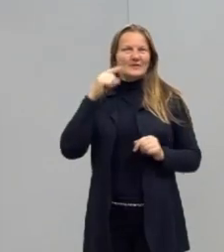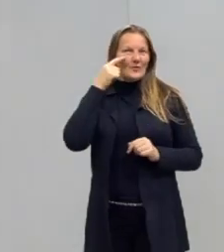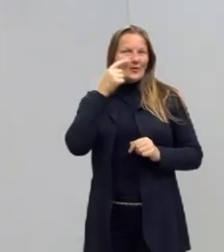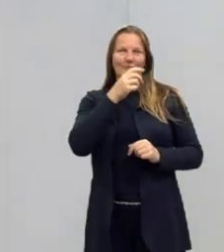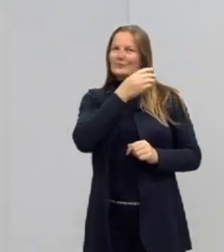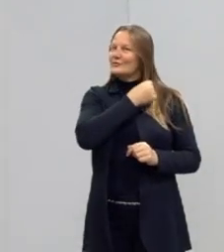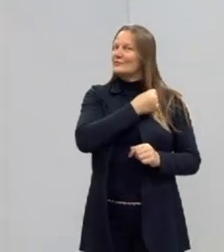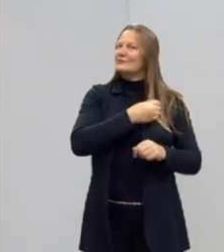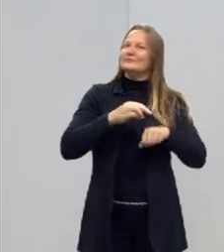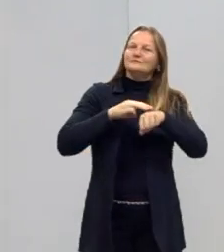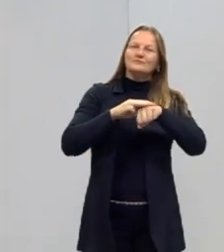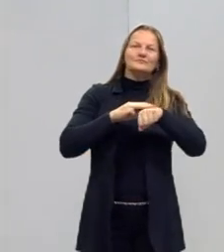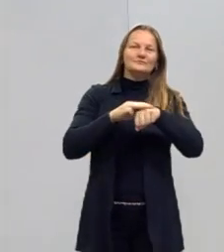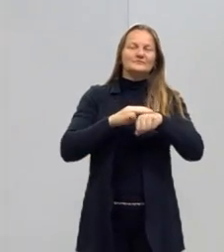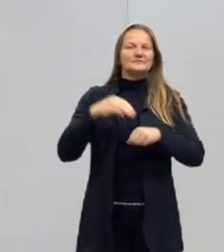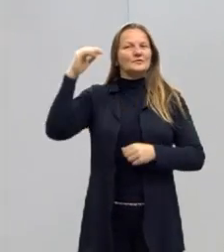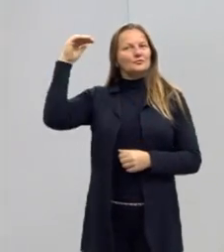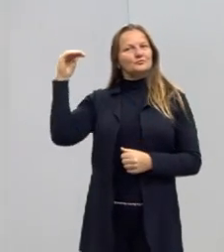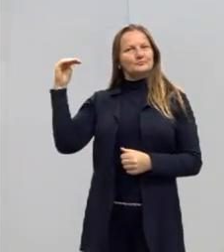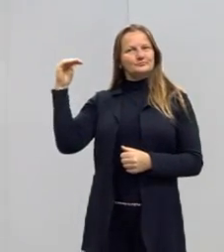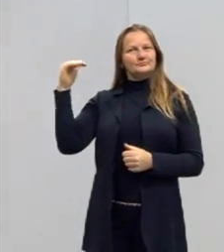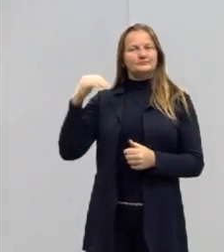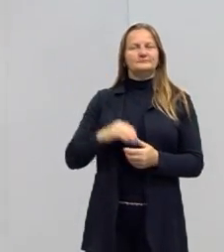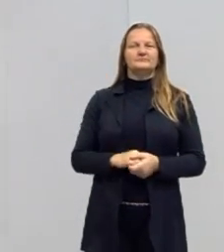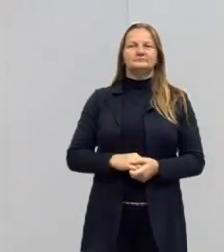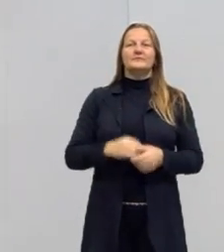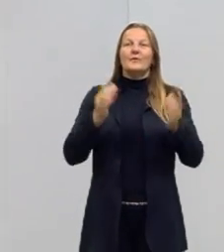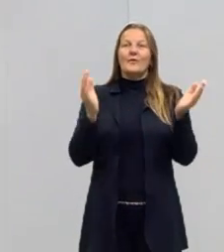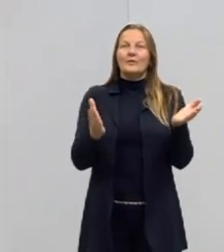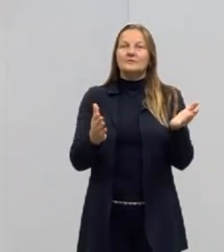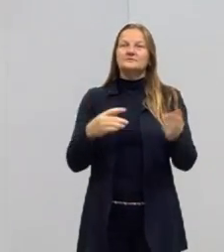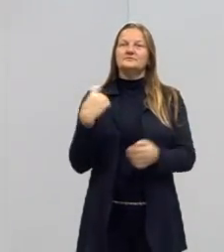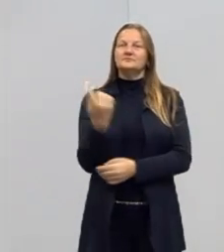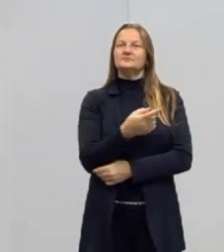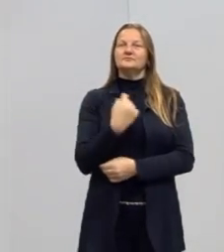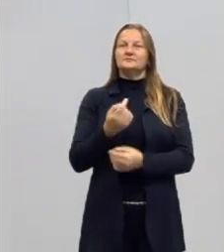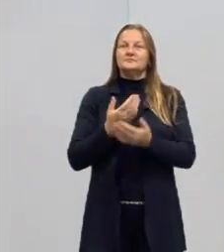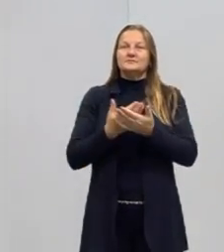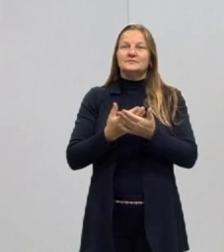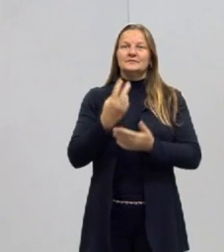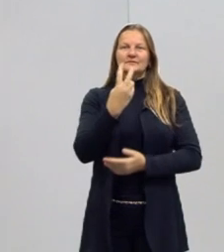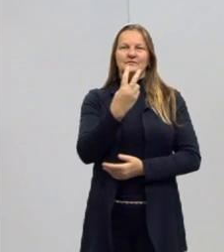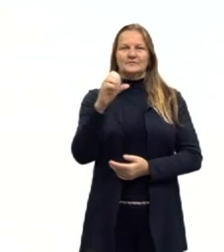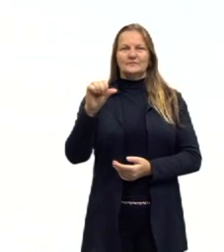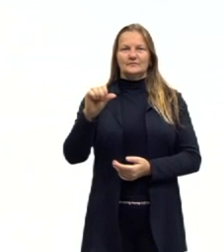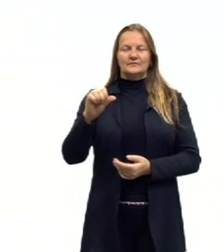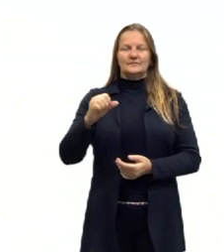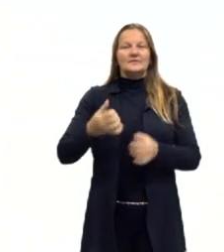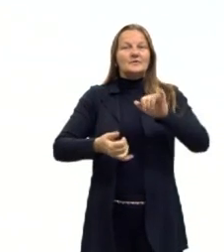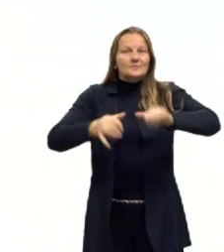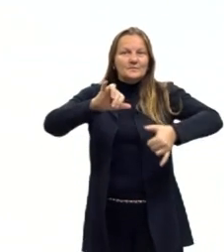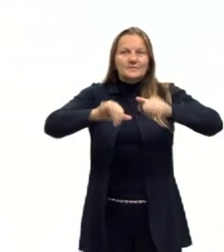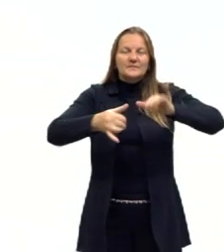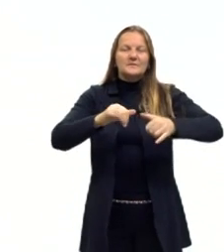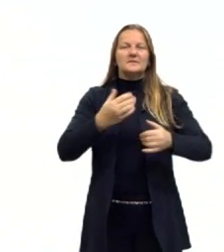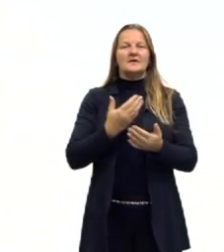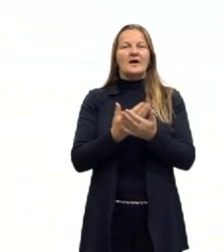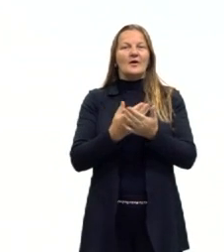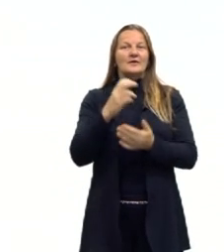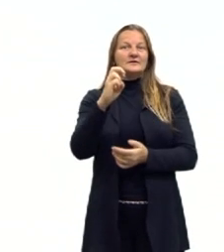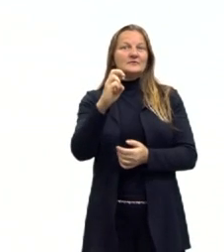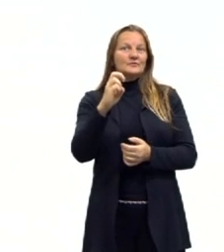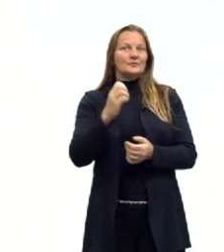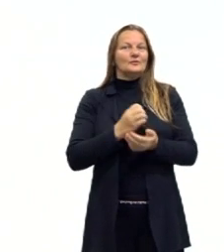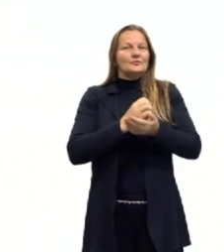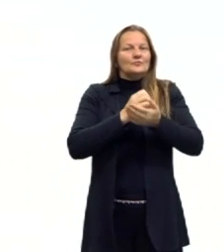cabelos castanhos e estatura baixa. Hoje nós vamos ver a aula 29 de Química, a aula 5 de Química